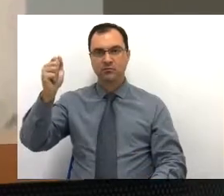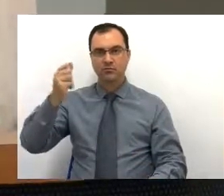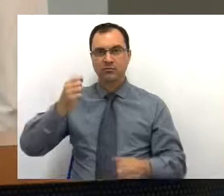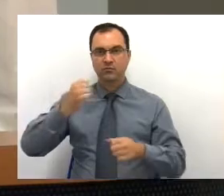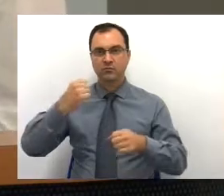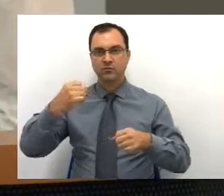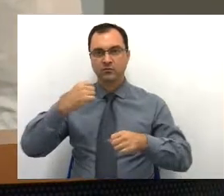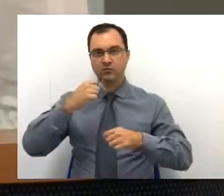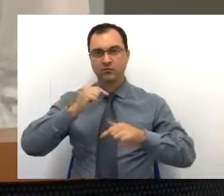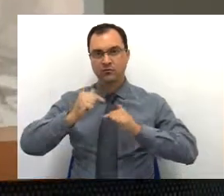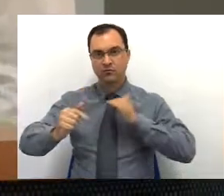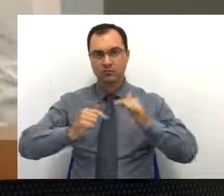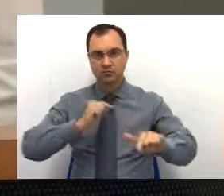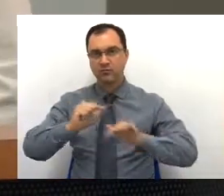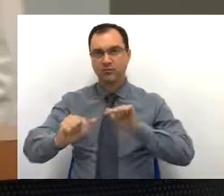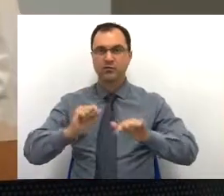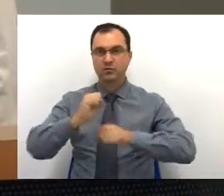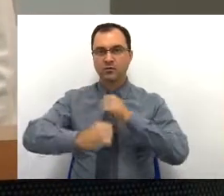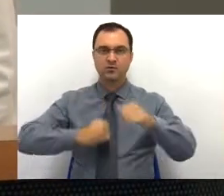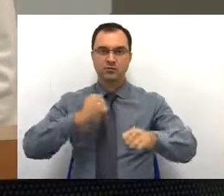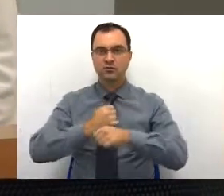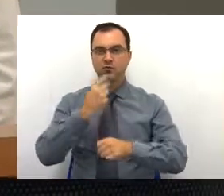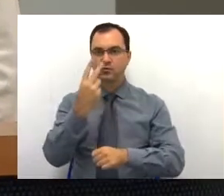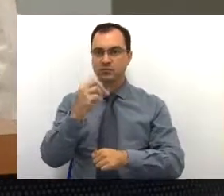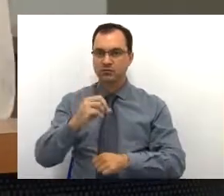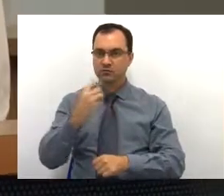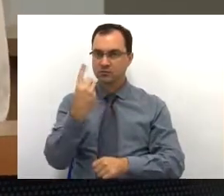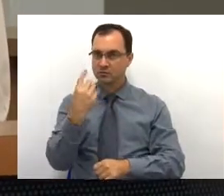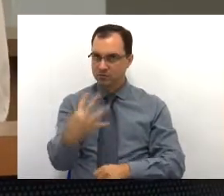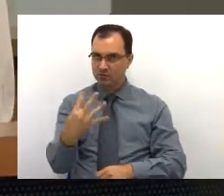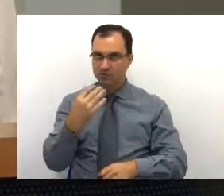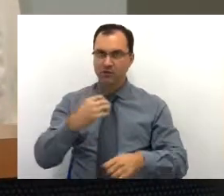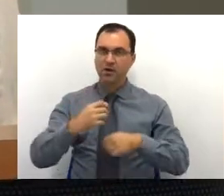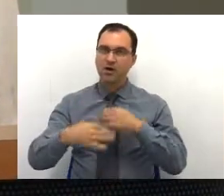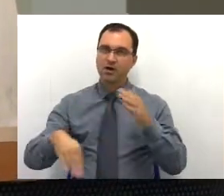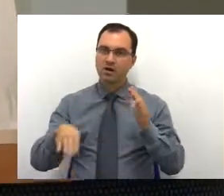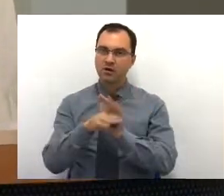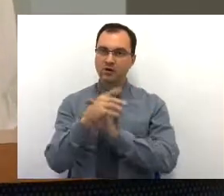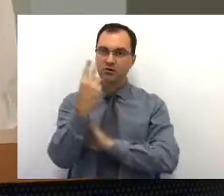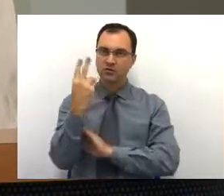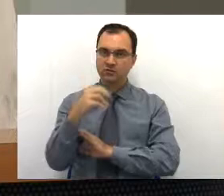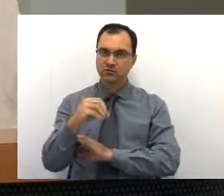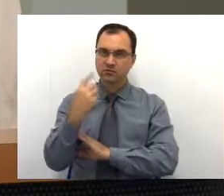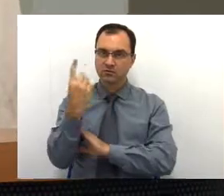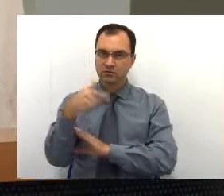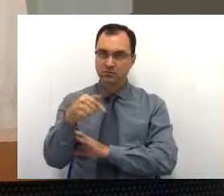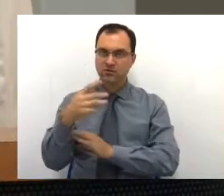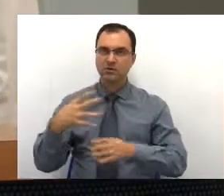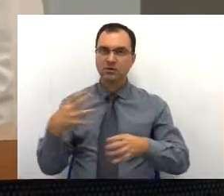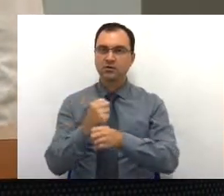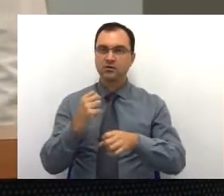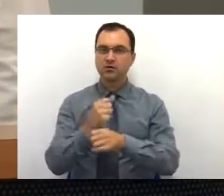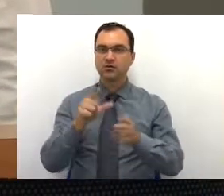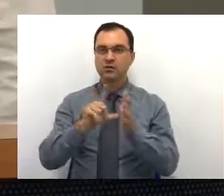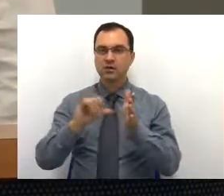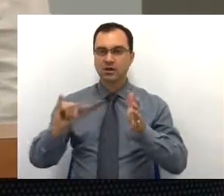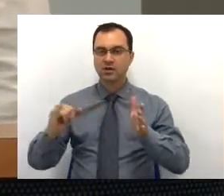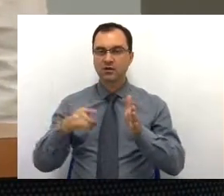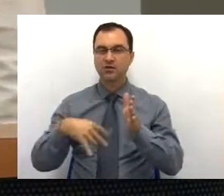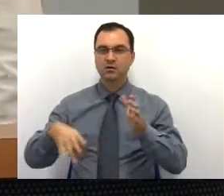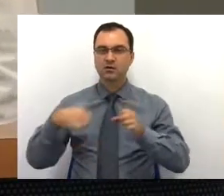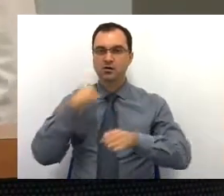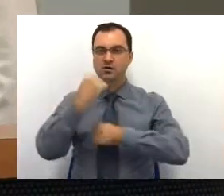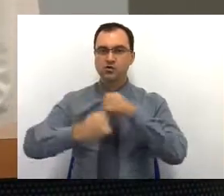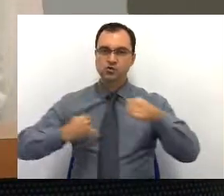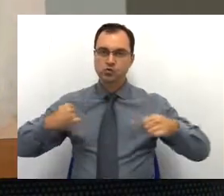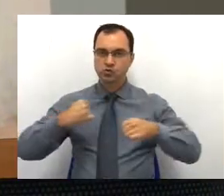exercício de 2014 a 2017, quanto a lei orçamentária anual, referente ao ano de